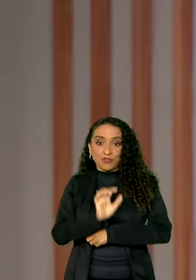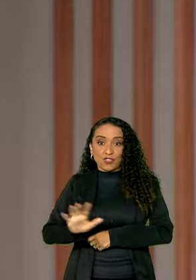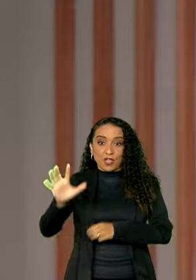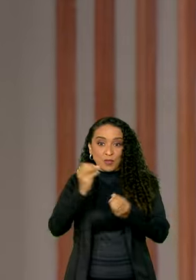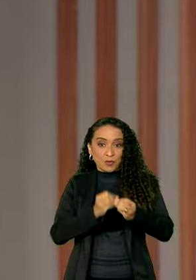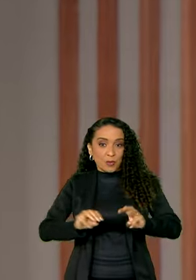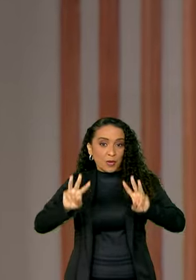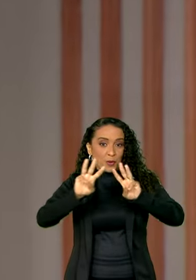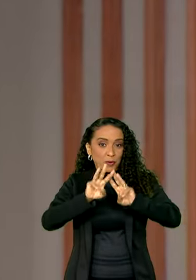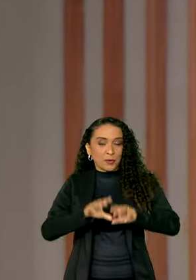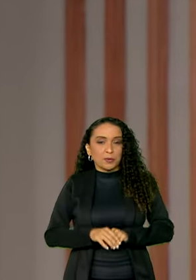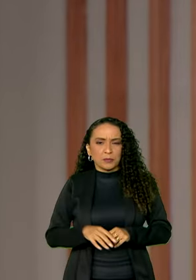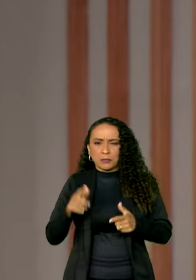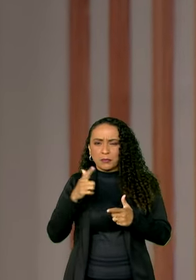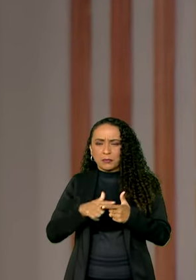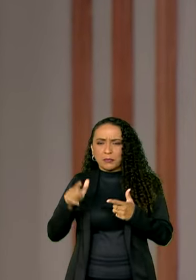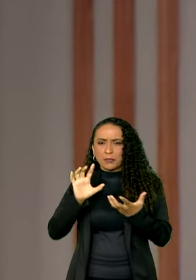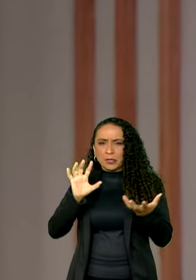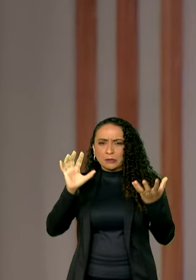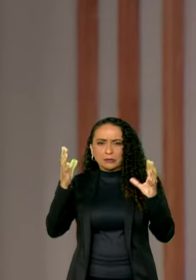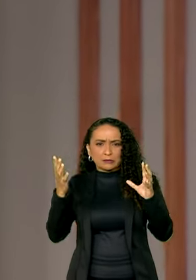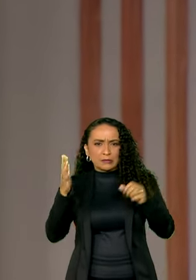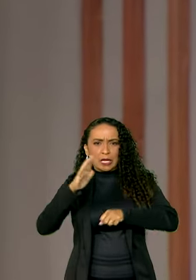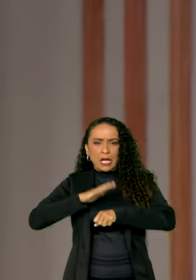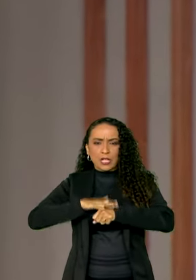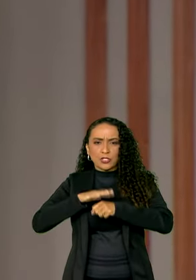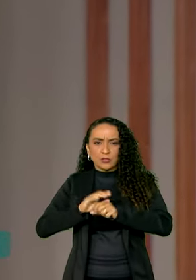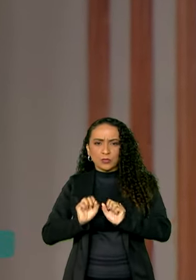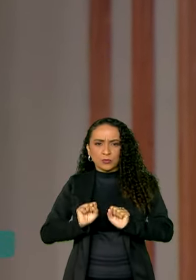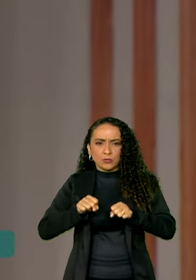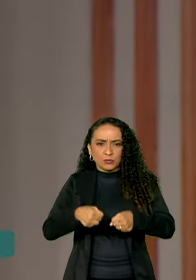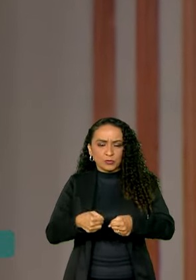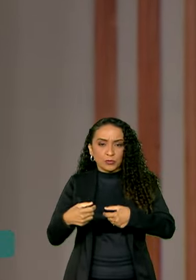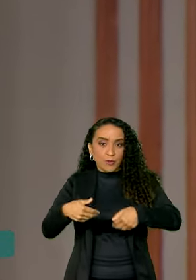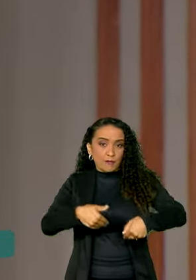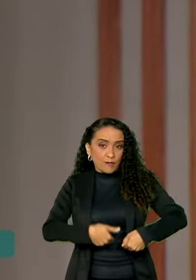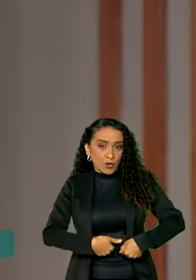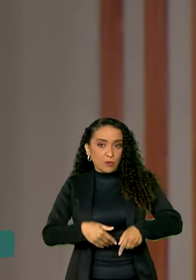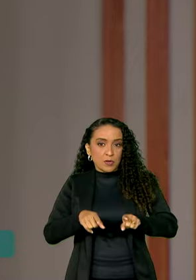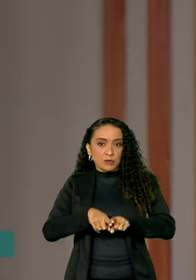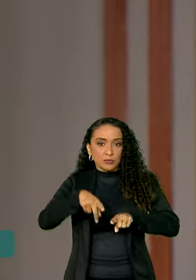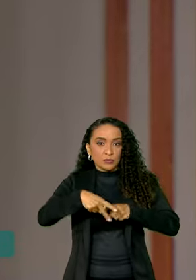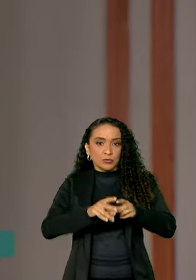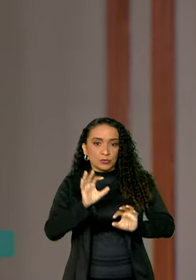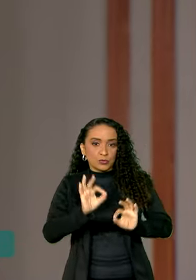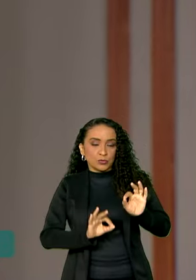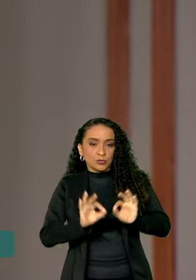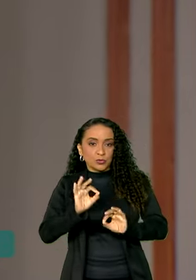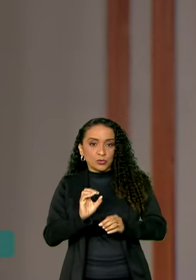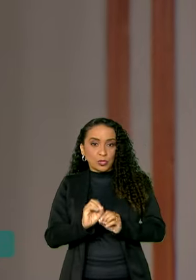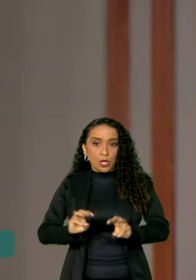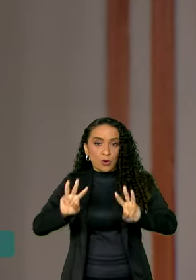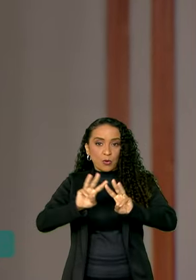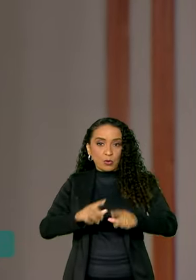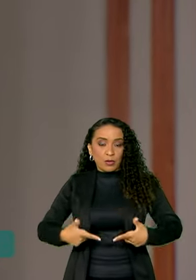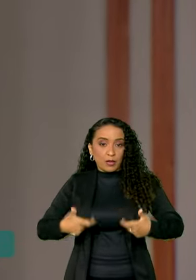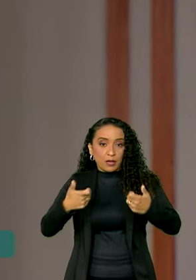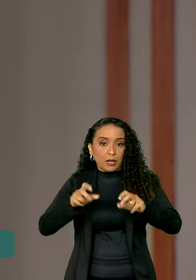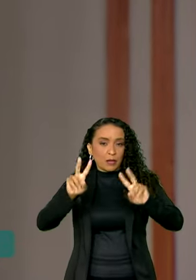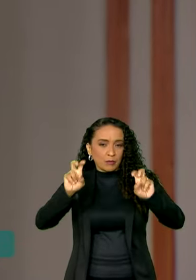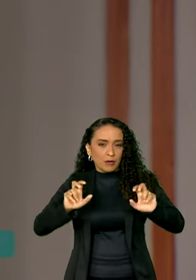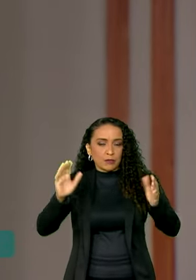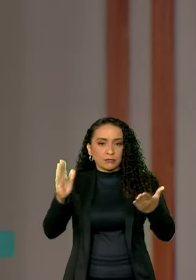Geral da ONU. Crise climática, ações de enfrentamento à fome, reforma da ONU e guerras foram